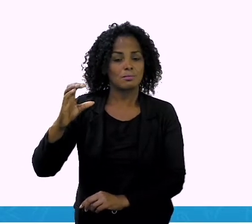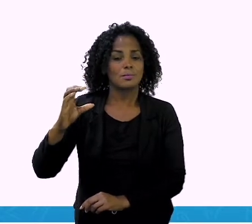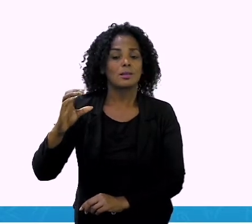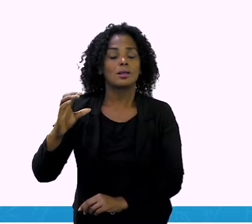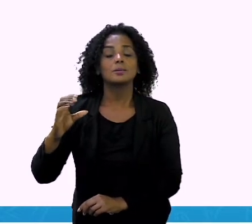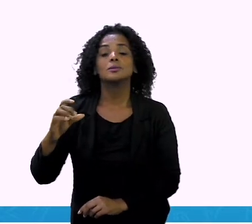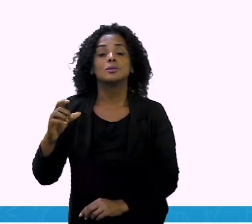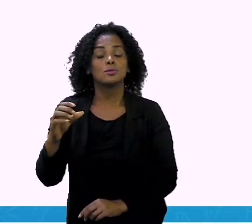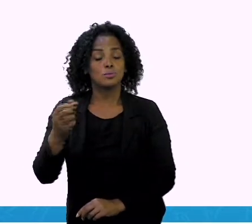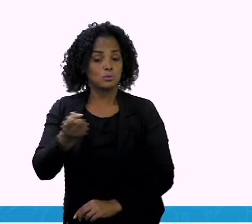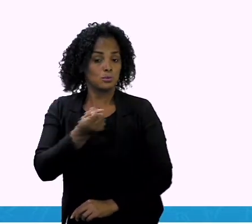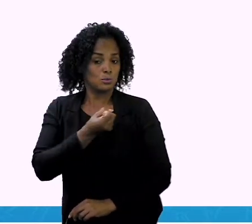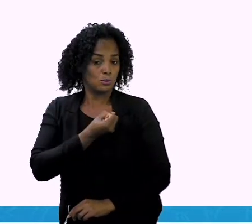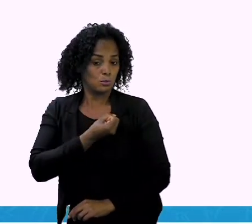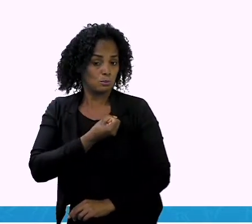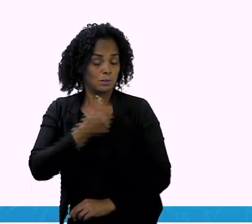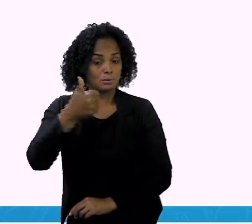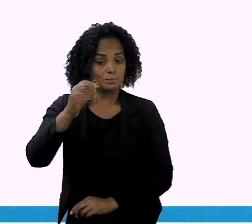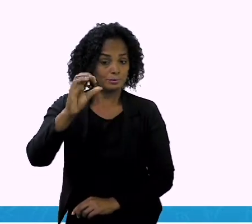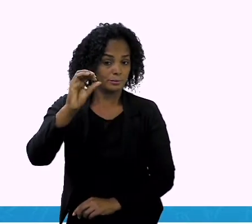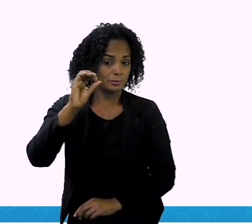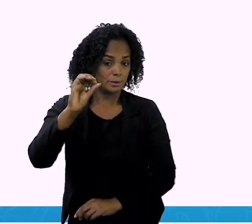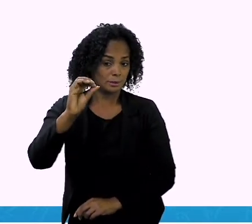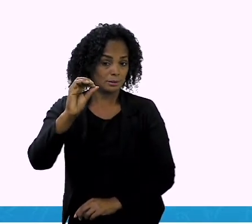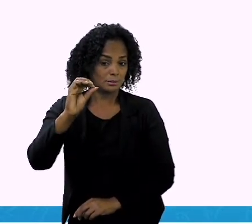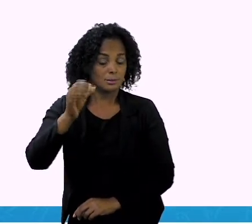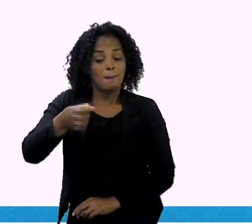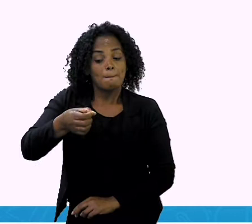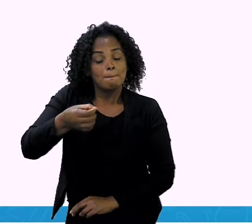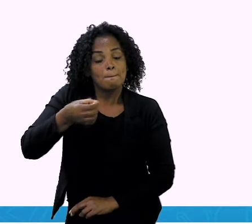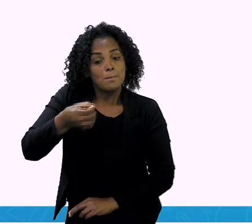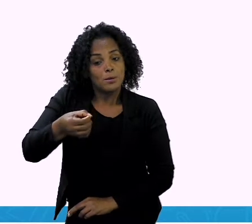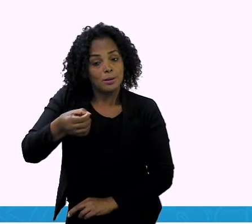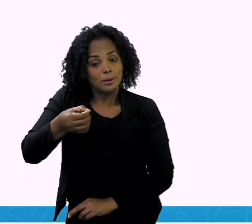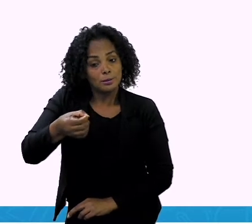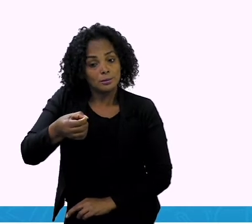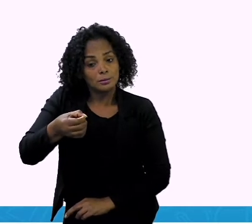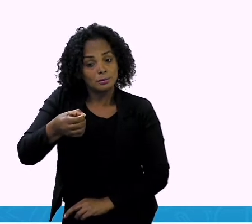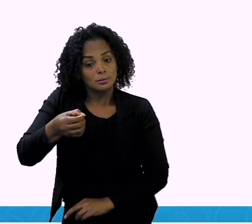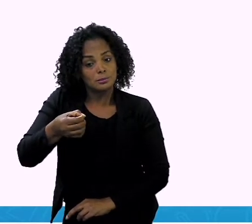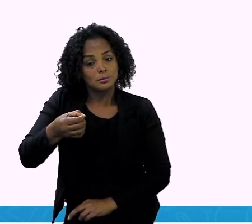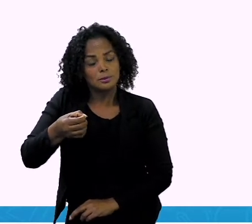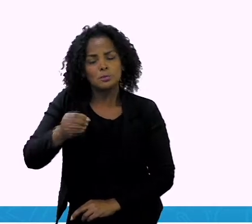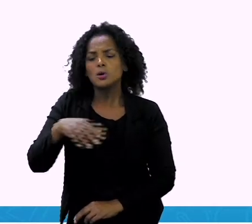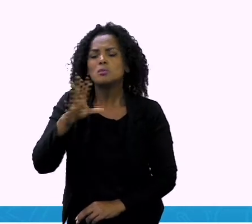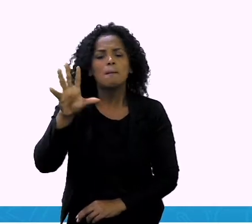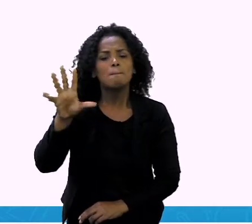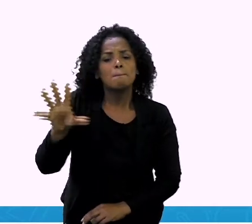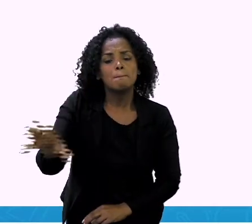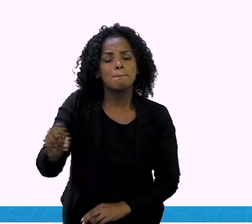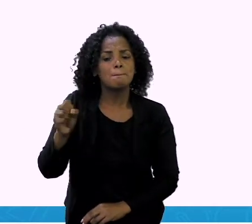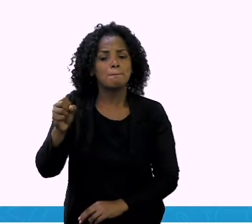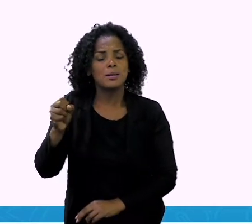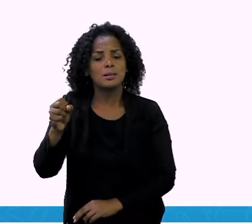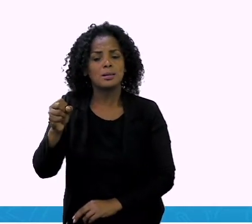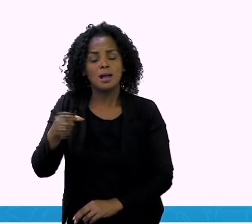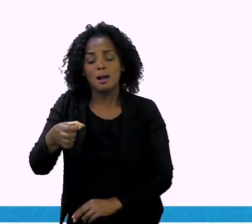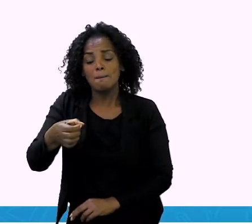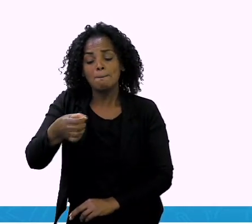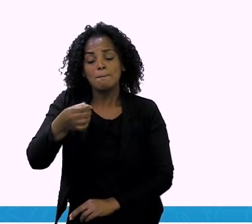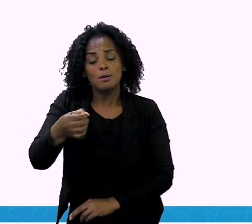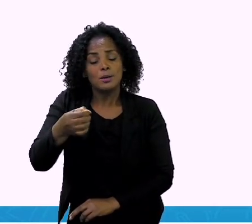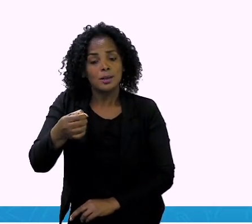gente. O numeral dez na moeda. Quando você pega a moeda e tem o numeral dez,